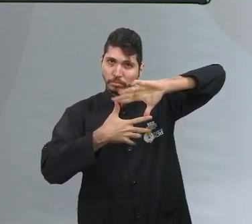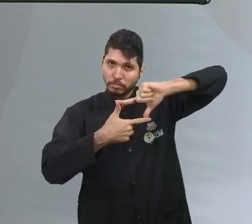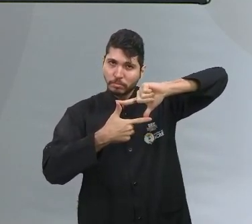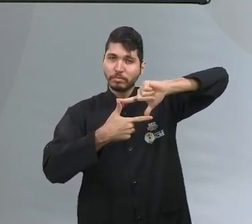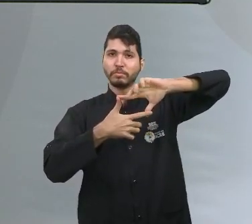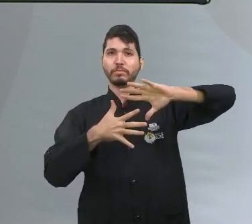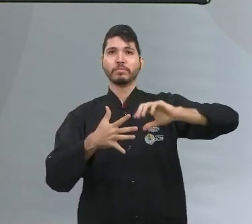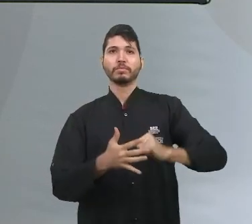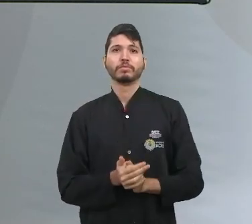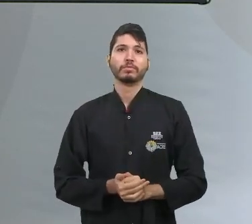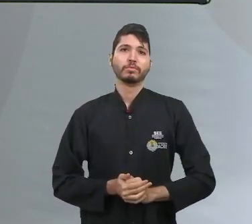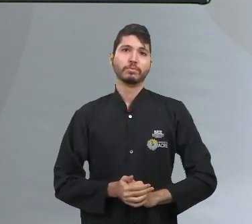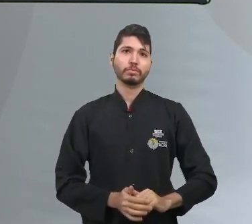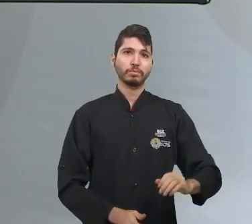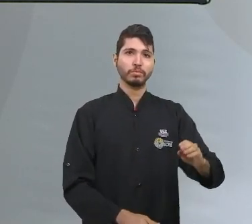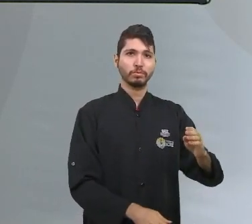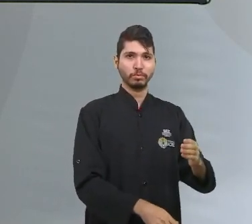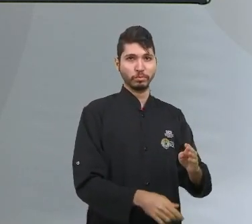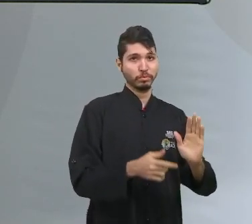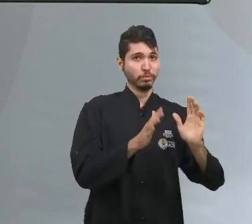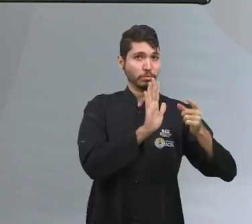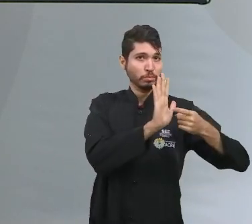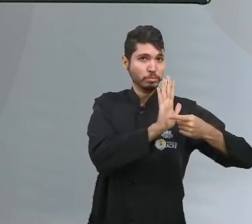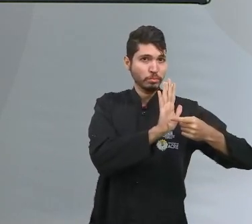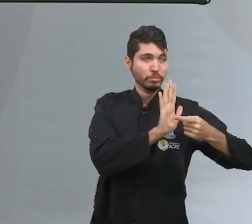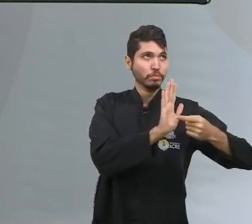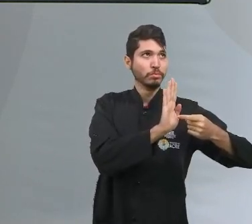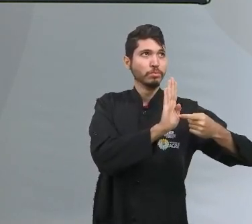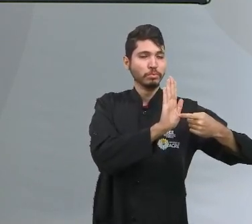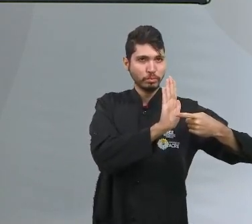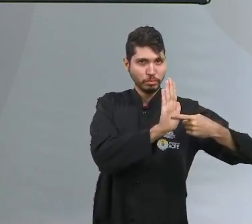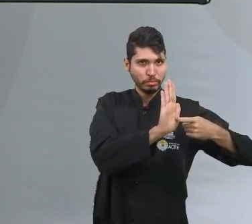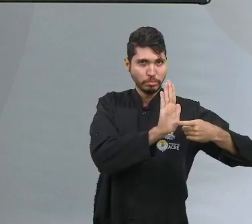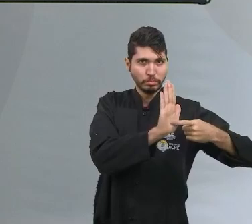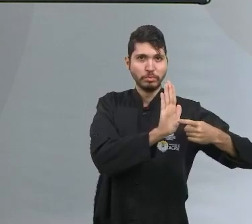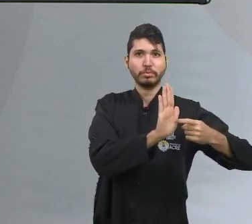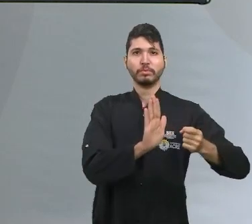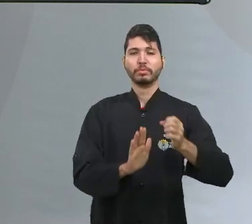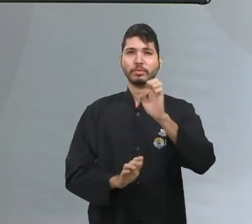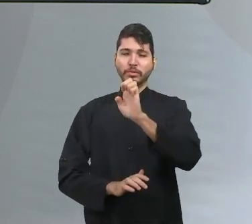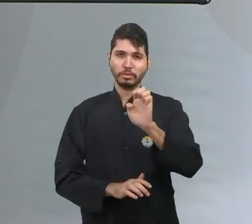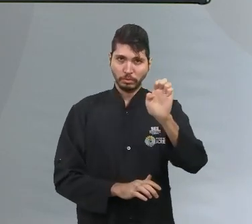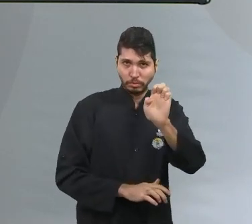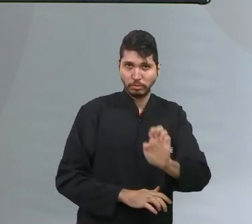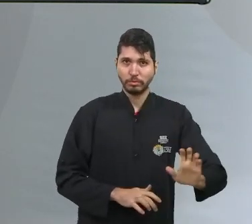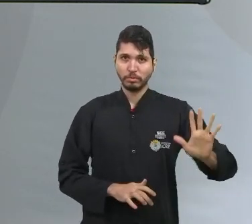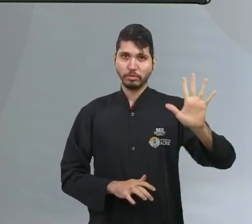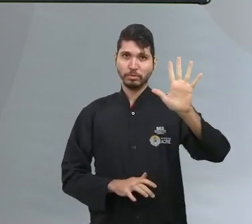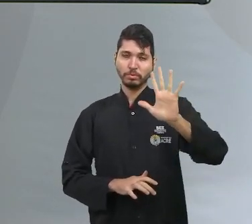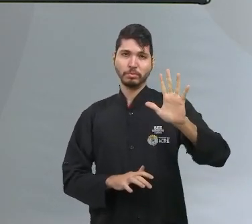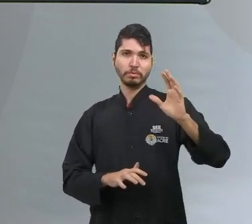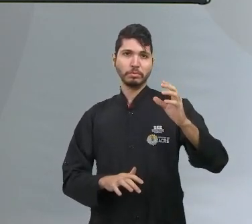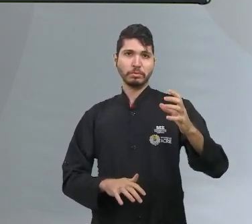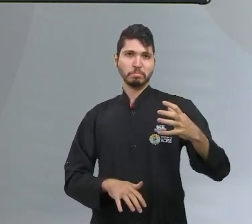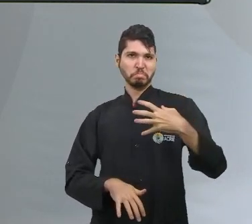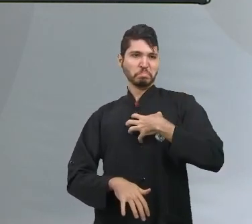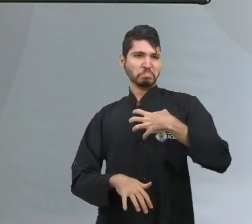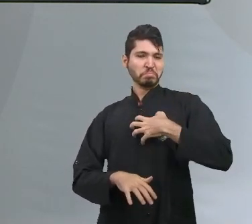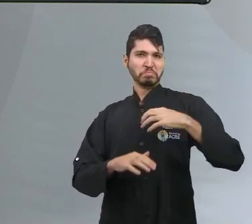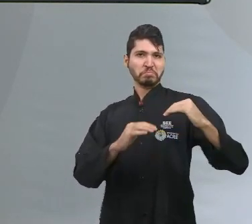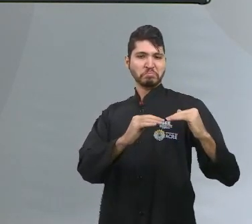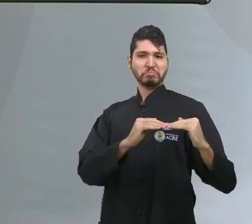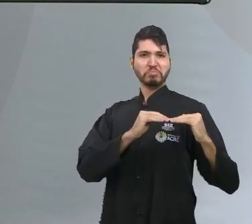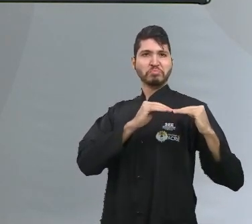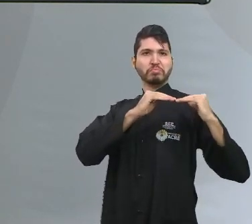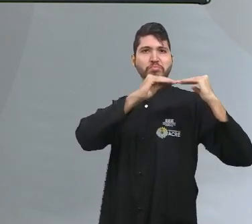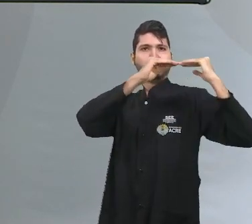o homem europeu, ele colocava-se em uma situação de superioridade em relação ao índio e